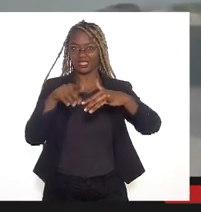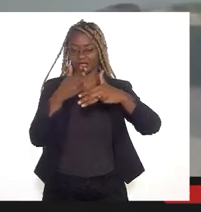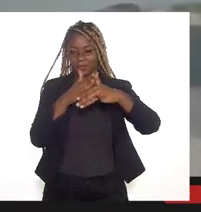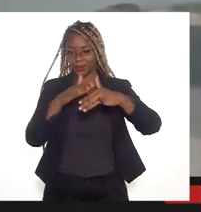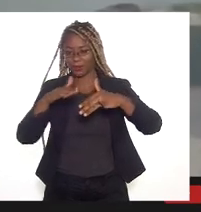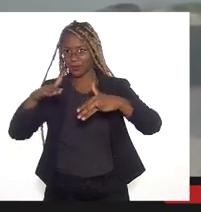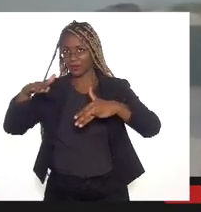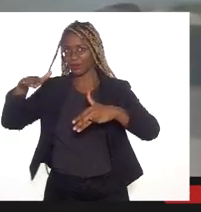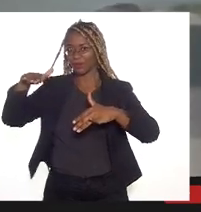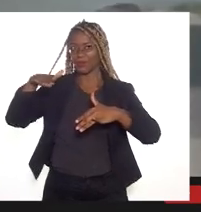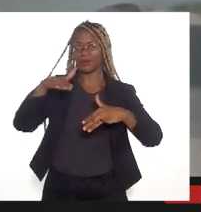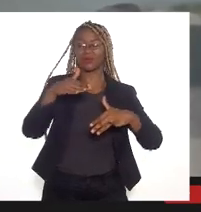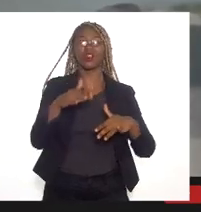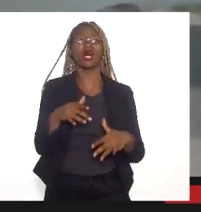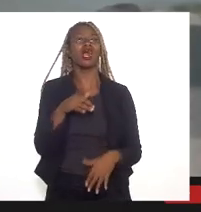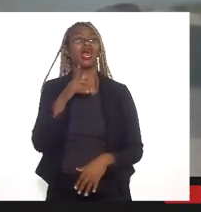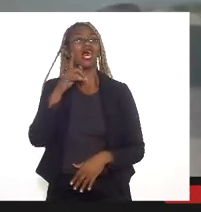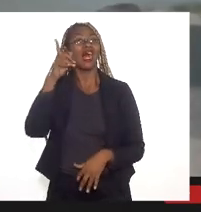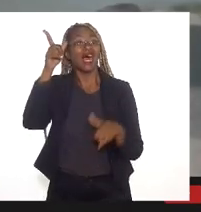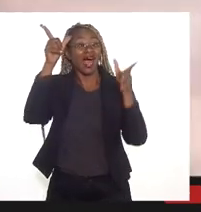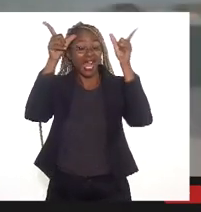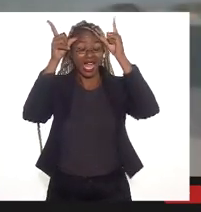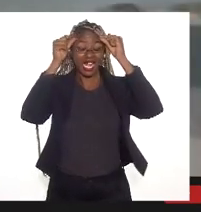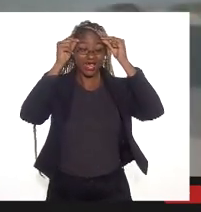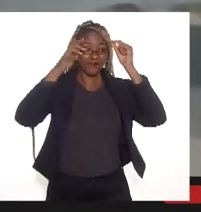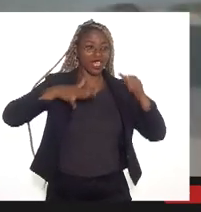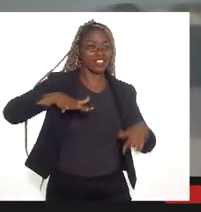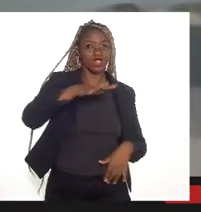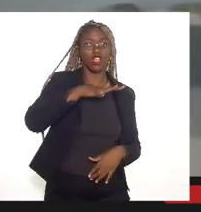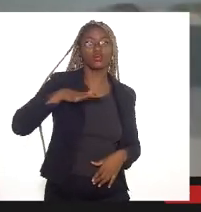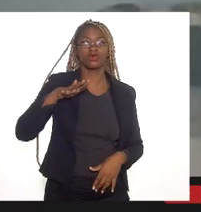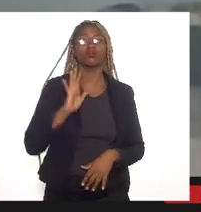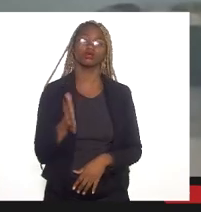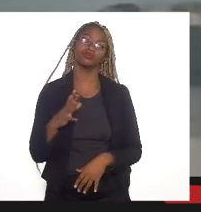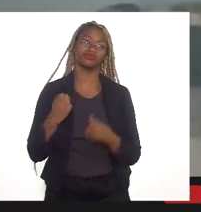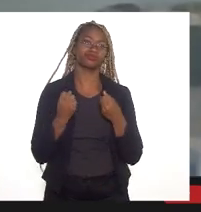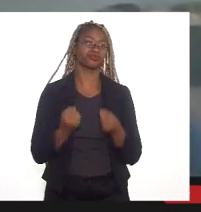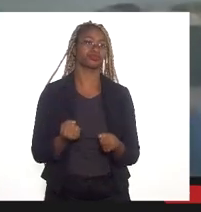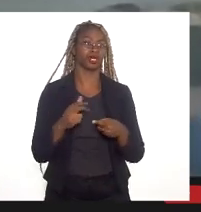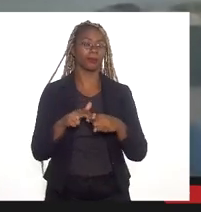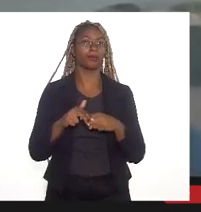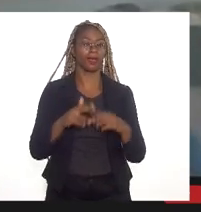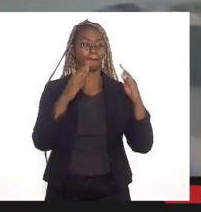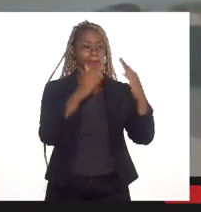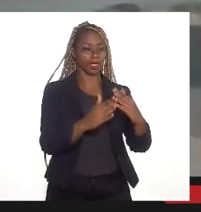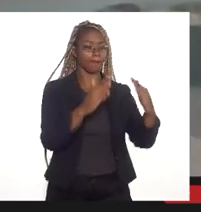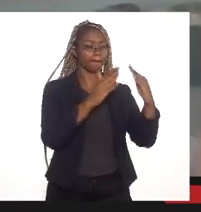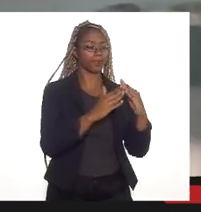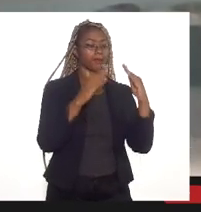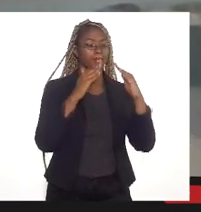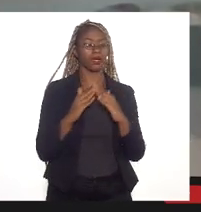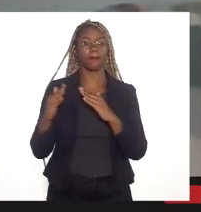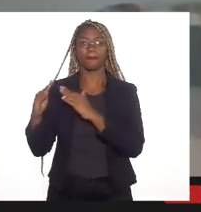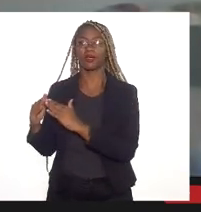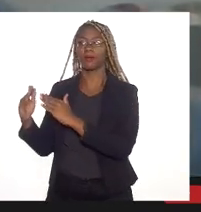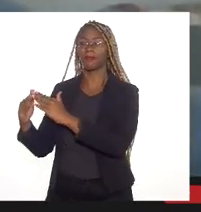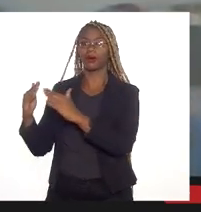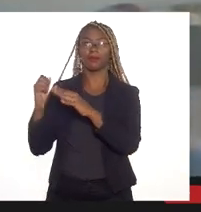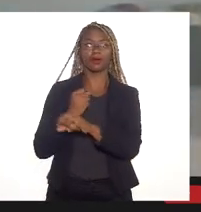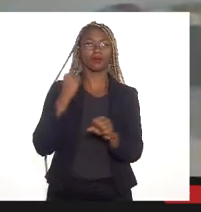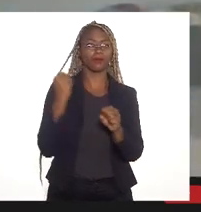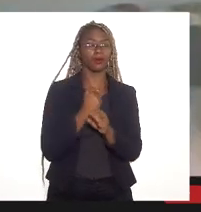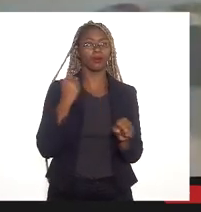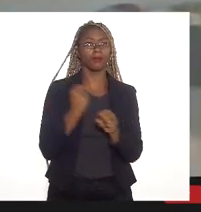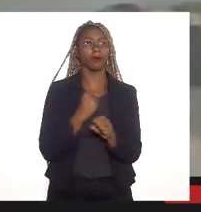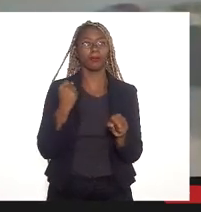as inundações. região dessa, que já está muito sobrecarregada com várias ocupações, com impermeabilização